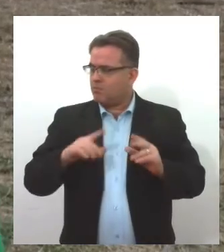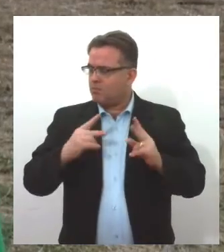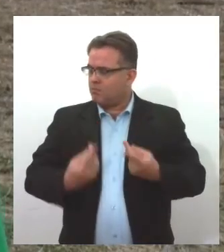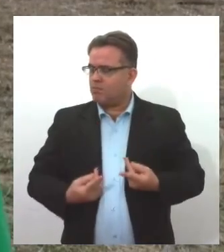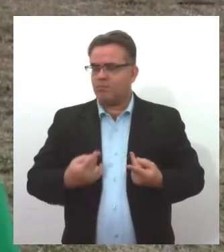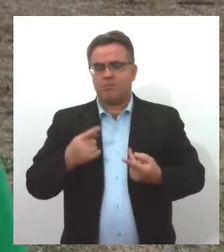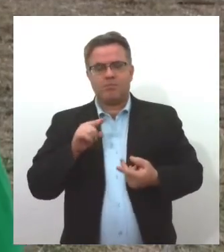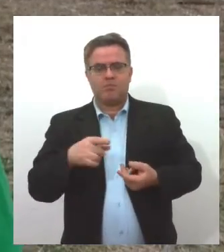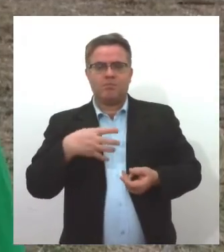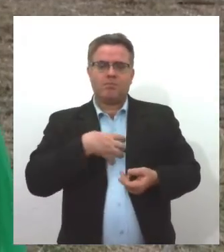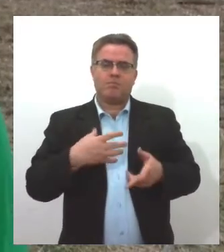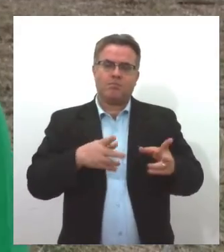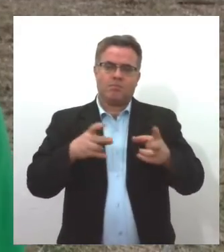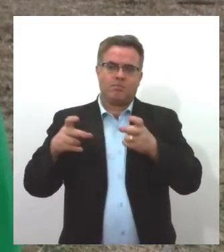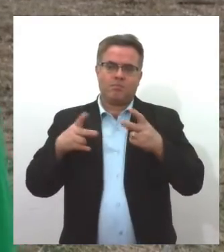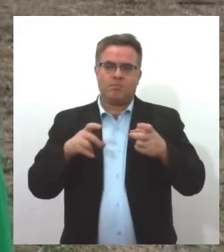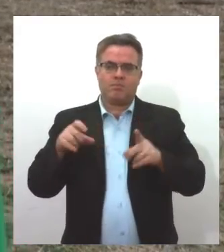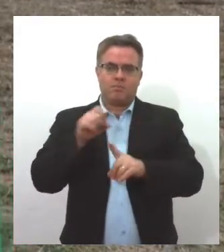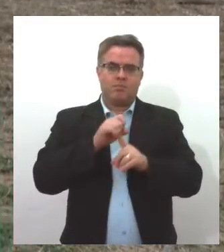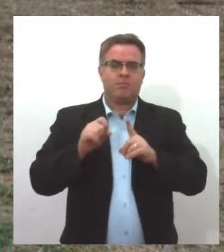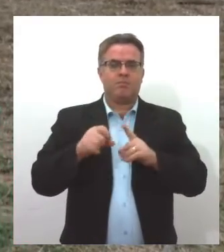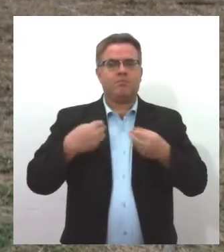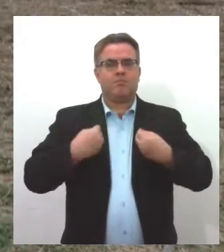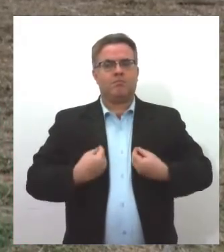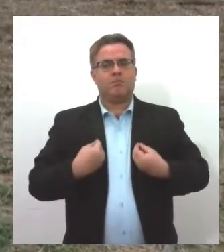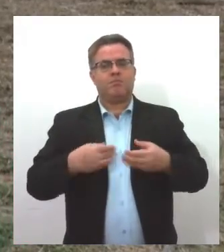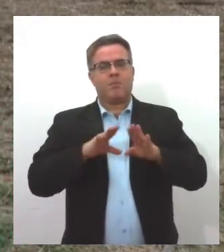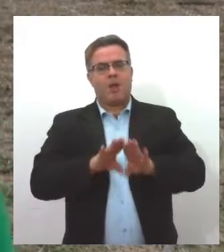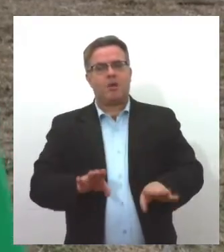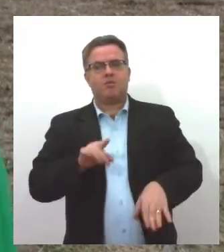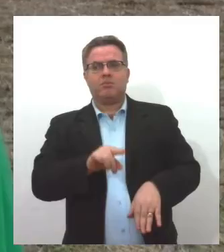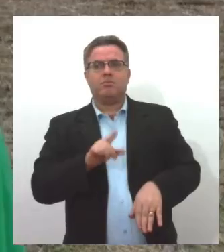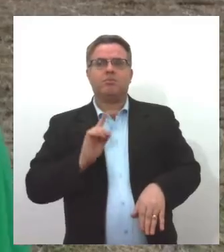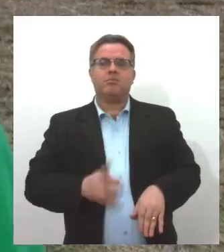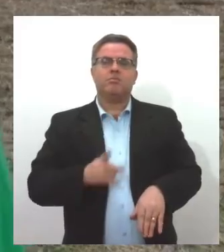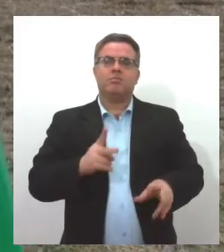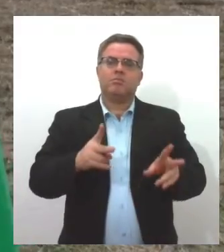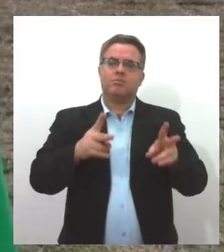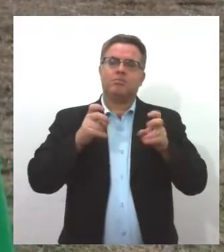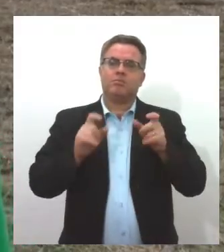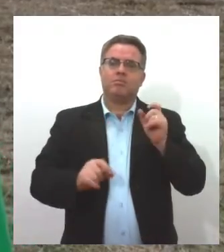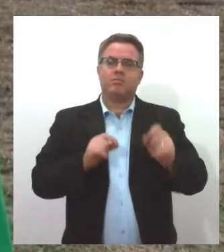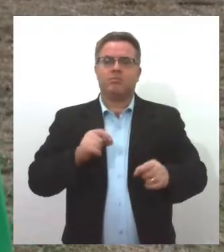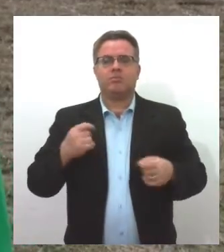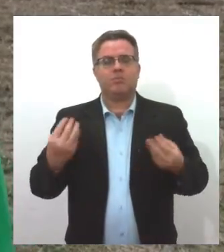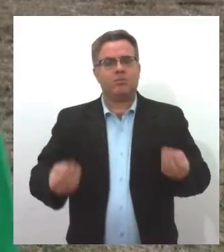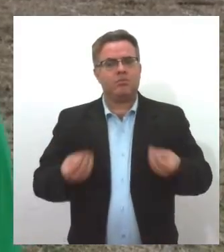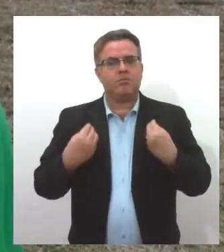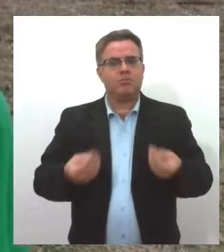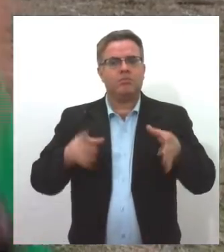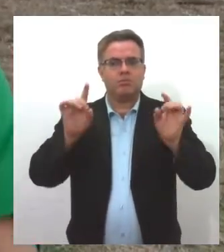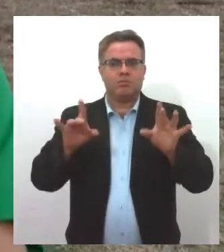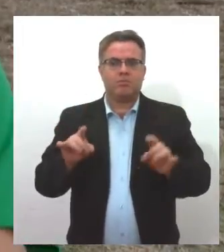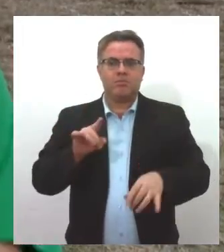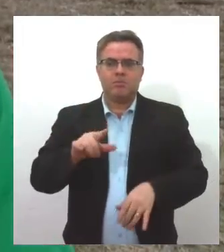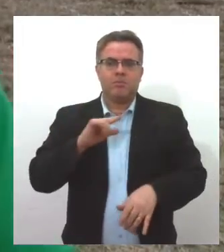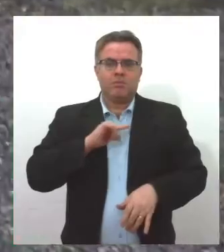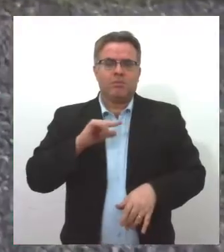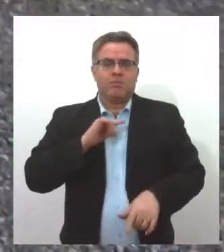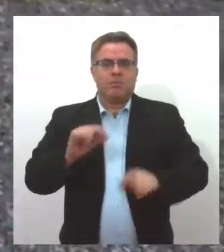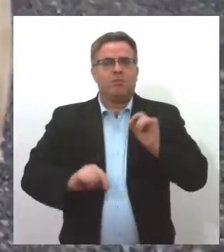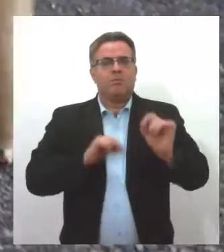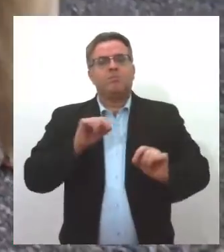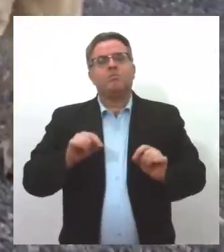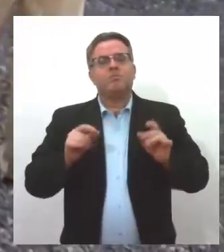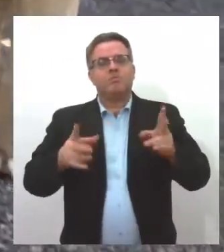você rever a sociedade em que você está inserido perceber o quanto de privilégio você tem e